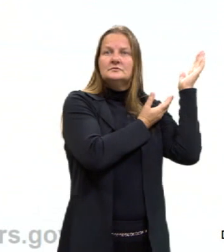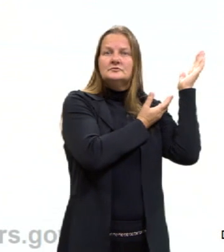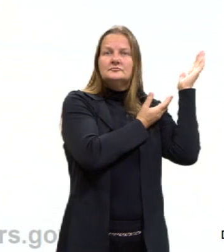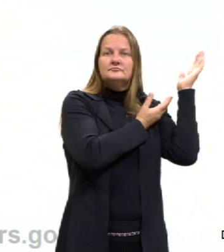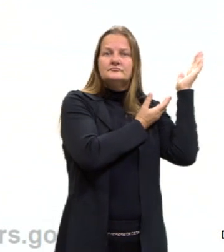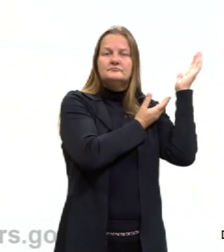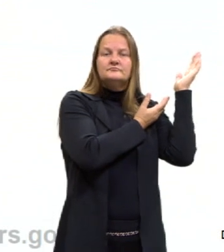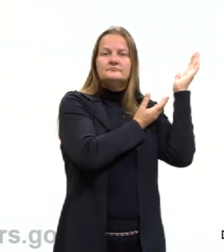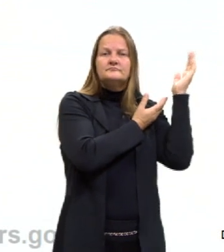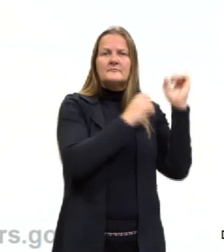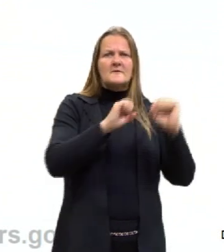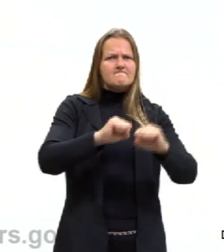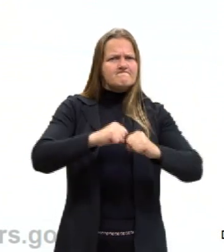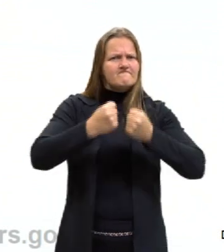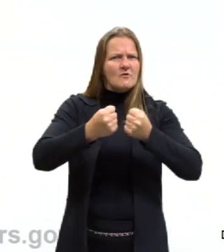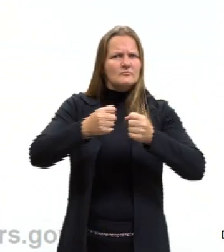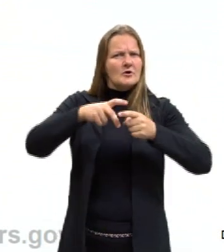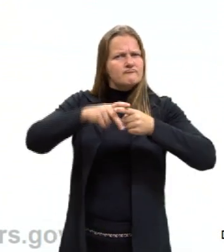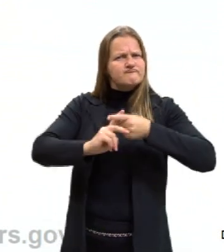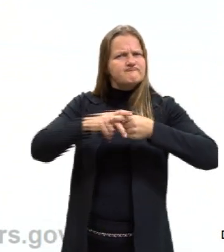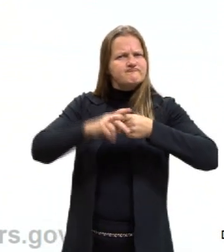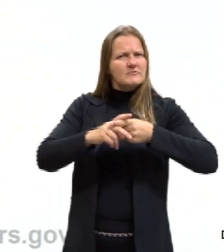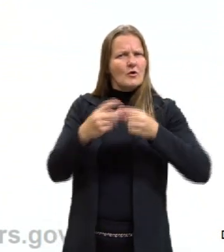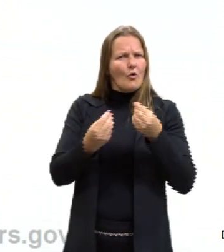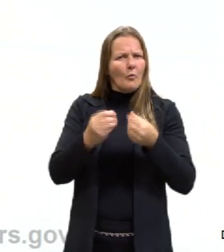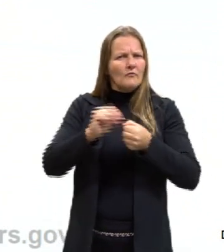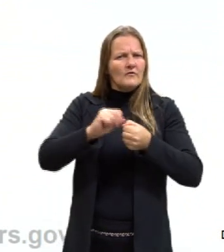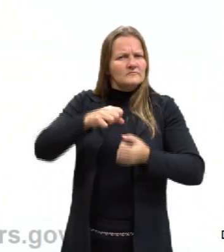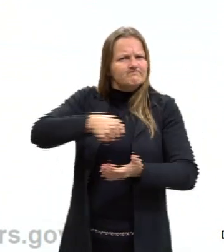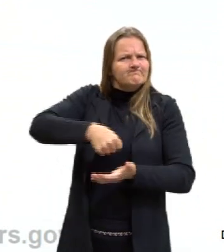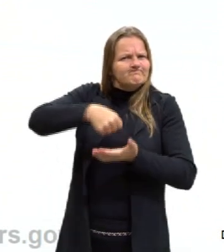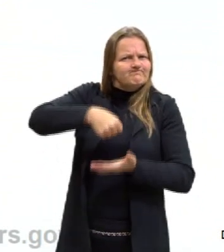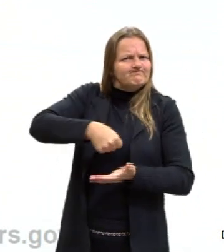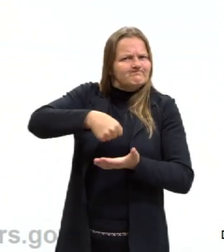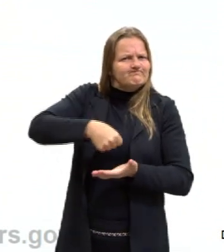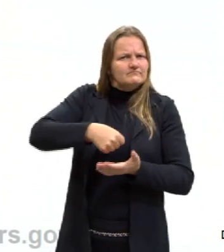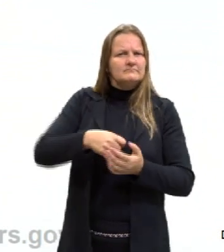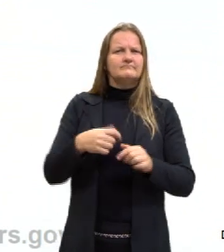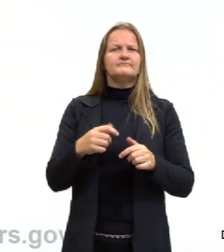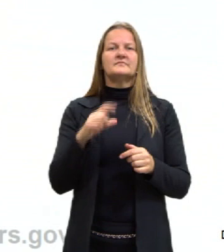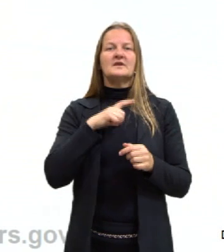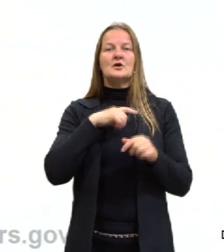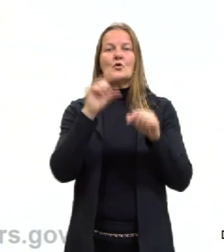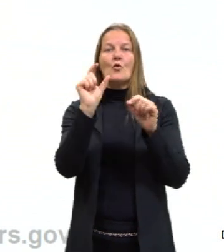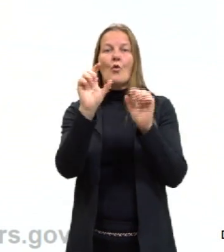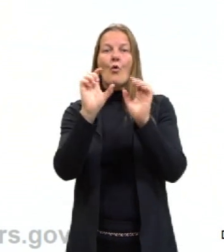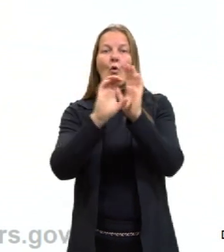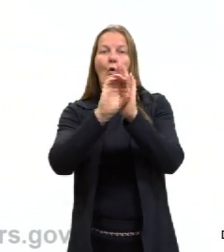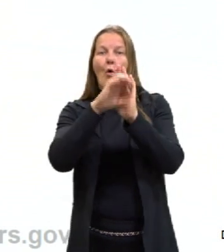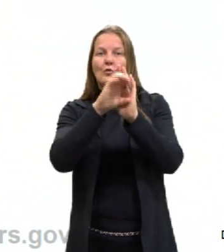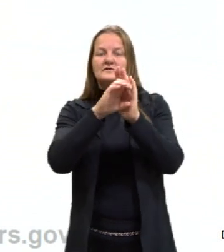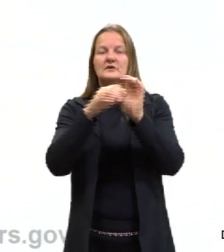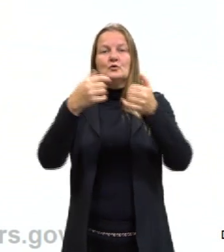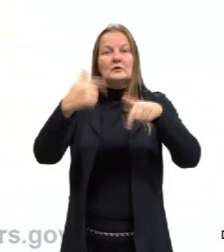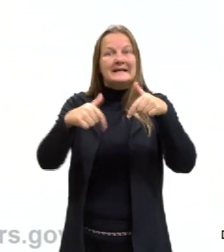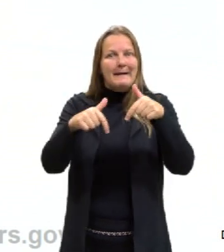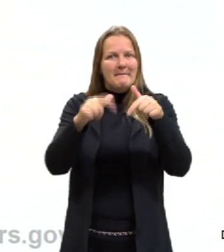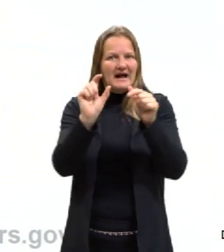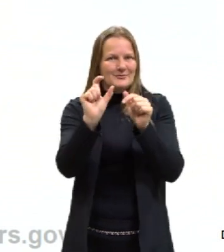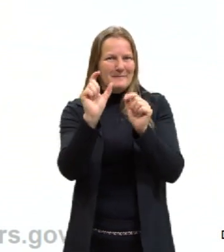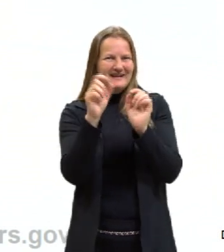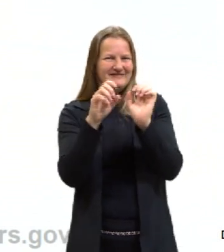torna um objeto capaz de realizar trabalho. Então, vejam que os conceitos de trabalho e energia estão bem ligados.